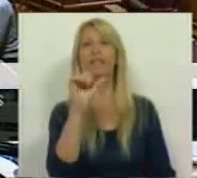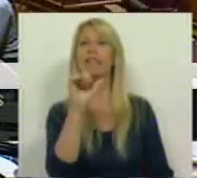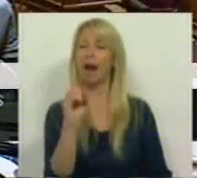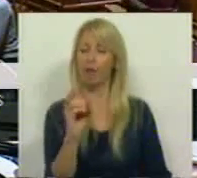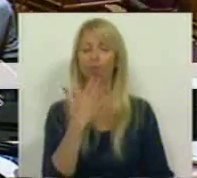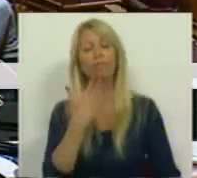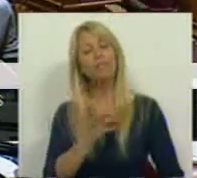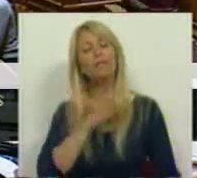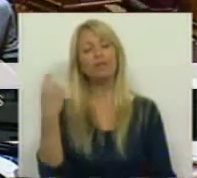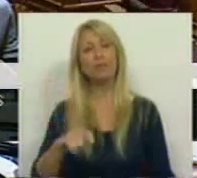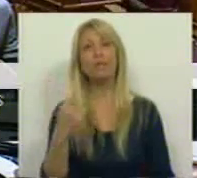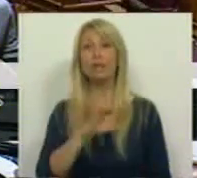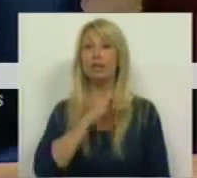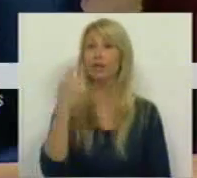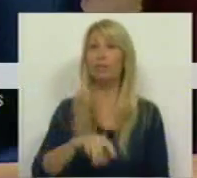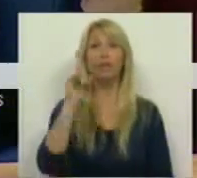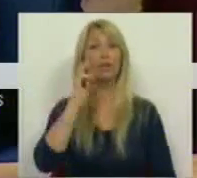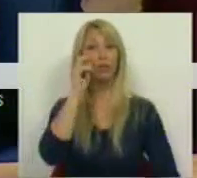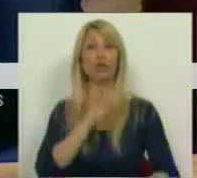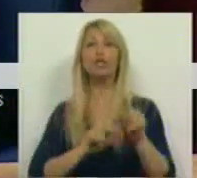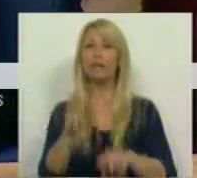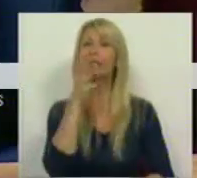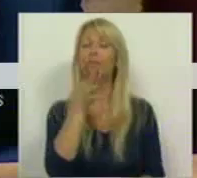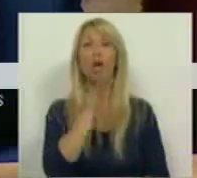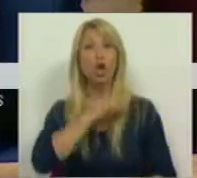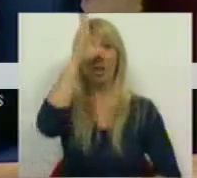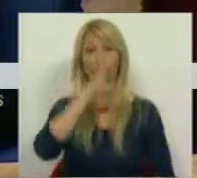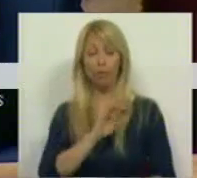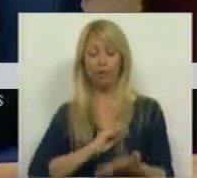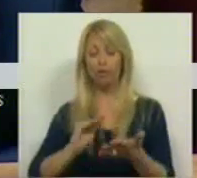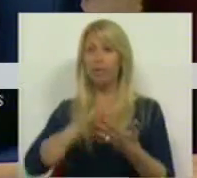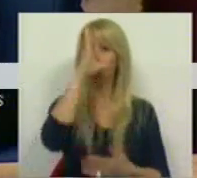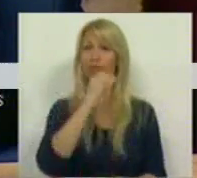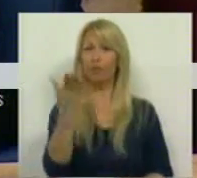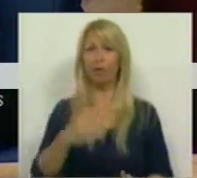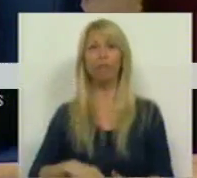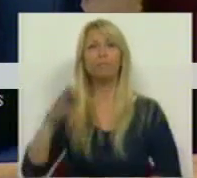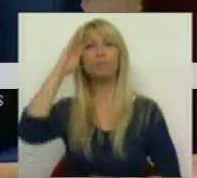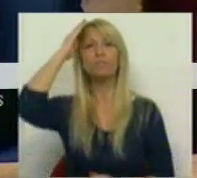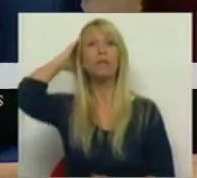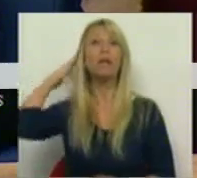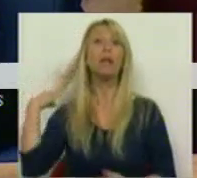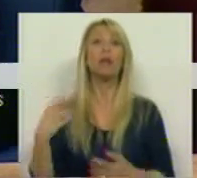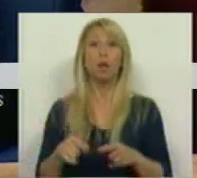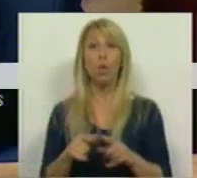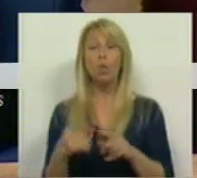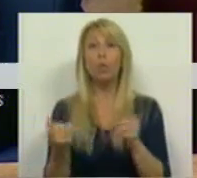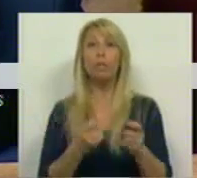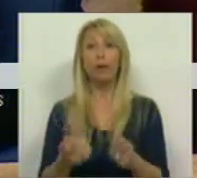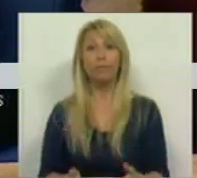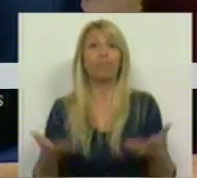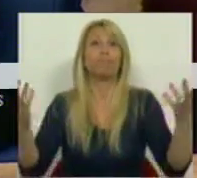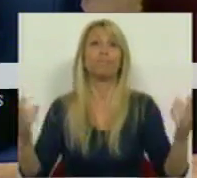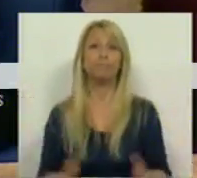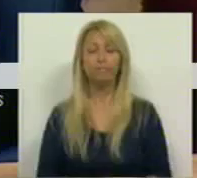Muito obrigada Sr. Presidente, Sr. Presidente, Sras. e Srs. Deputados, Sr. Ministro e Srs. Secretários de Estado. Este debate, enfim, parece